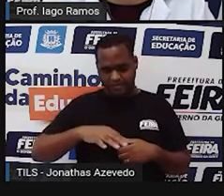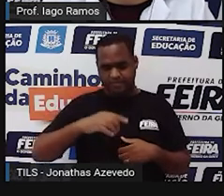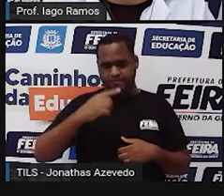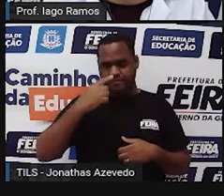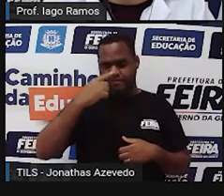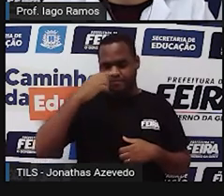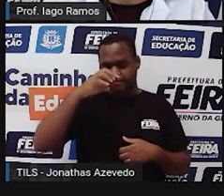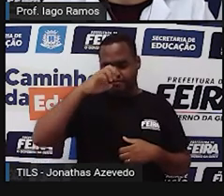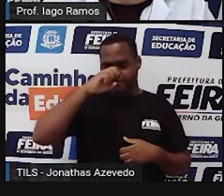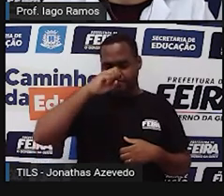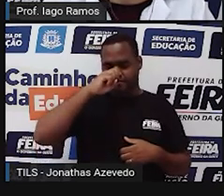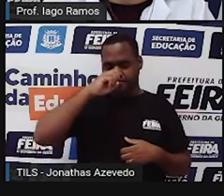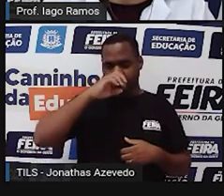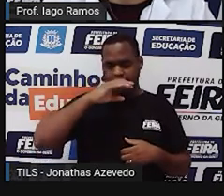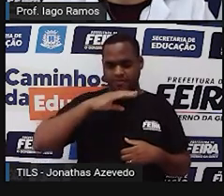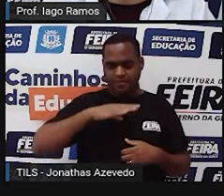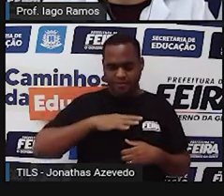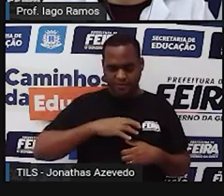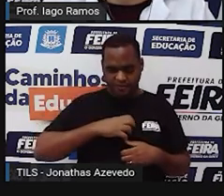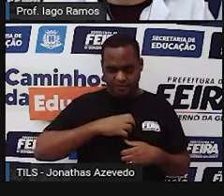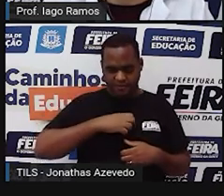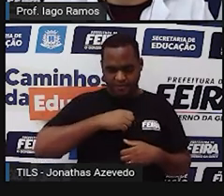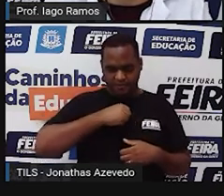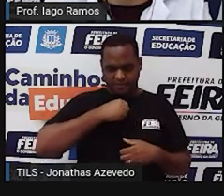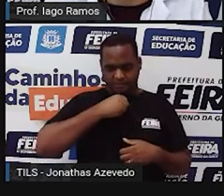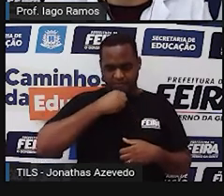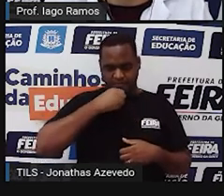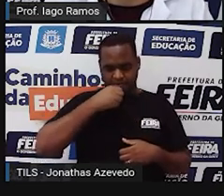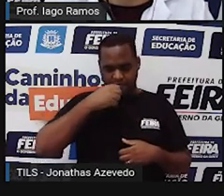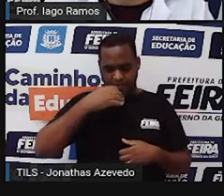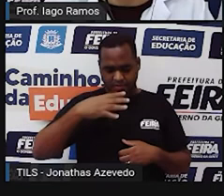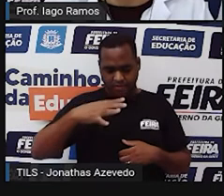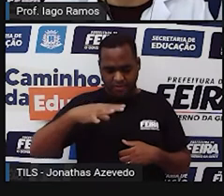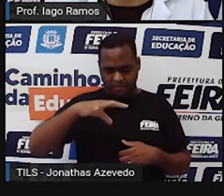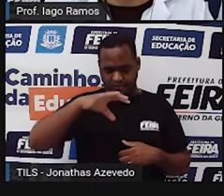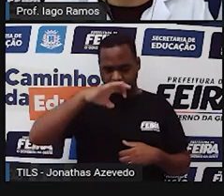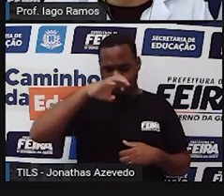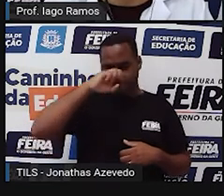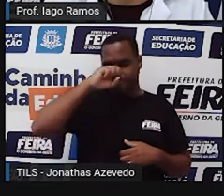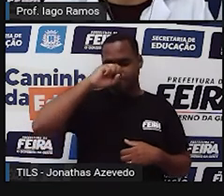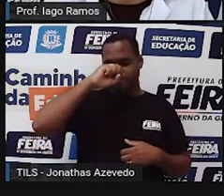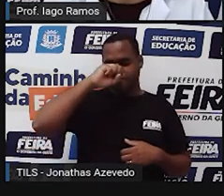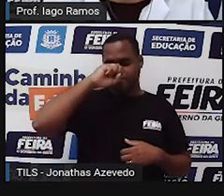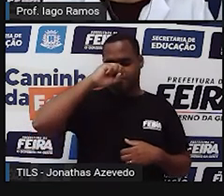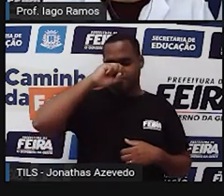E expira. Solta, ó. De olhinhos fechados para concentrar.